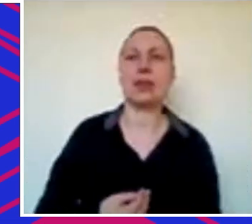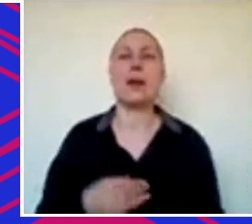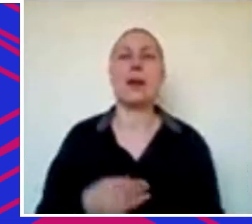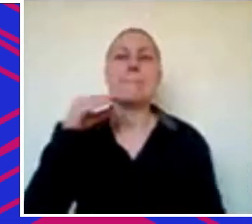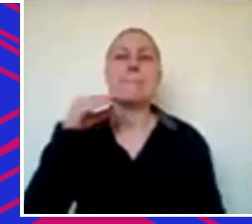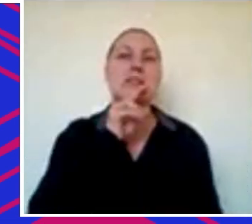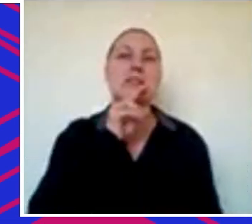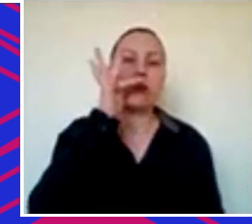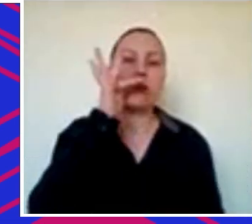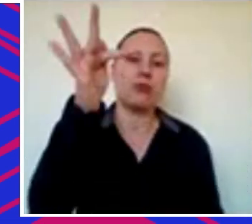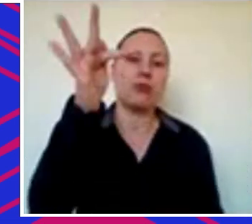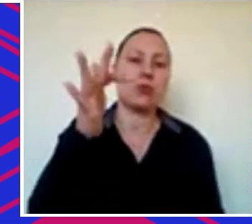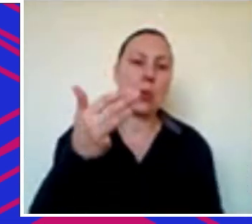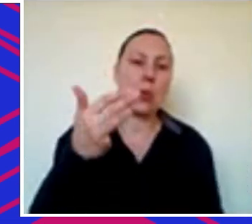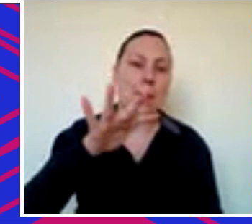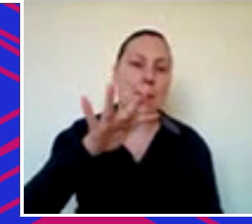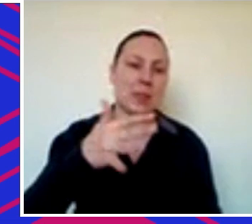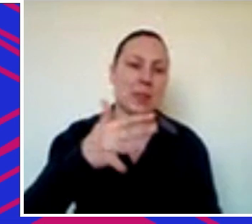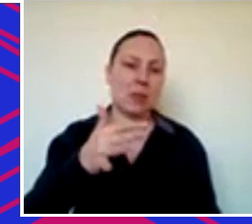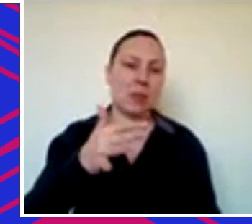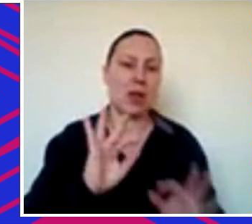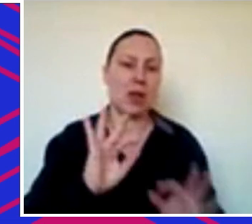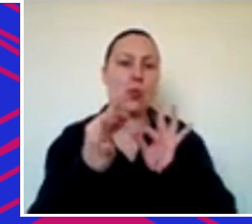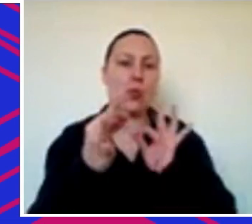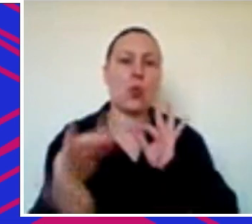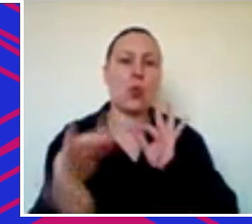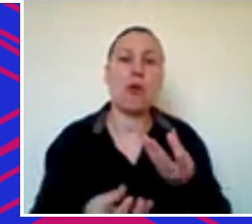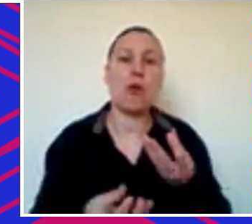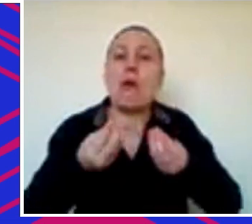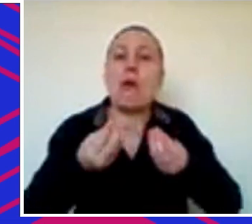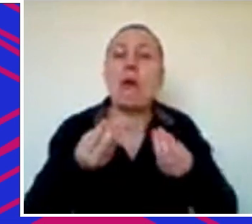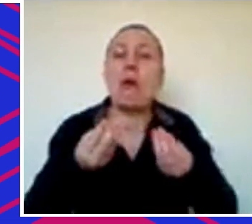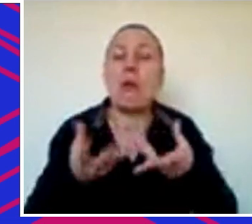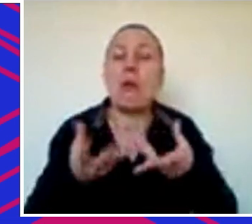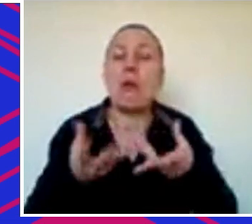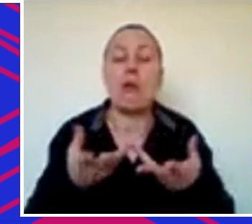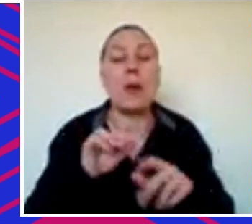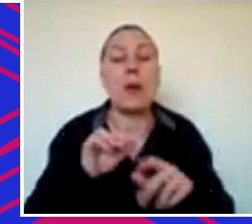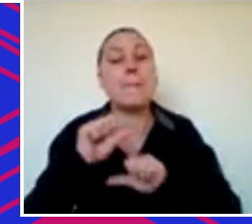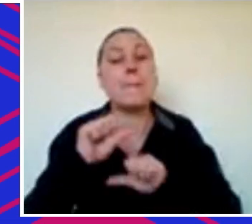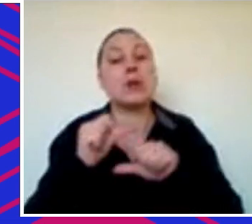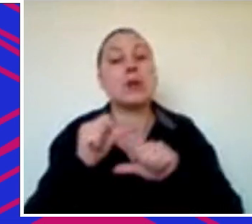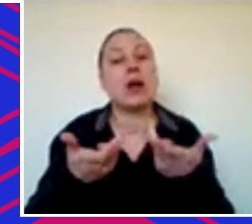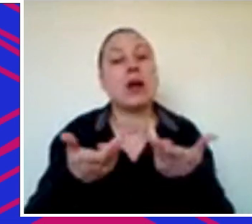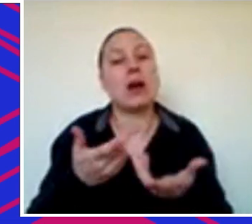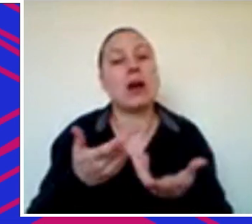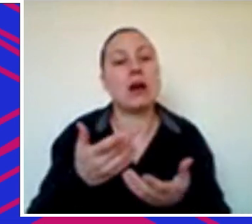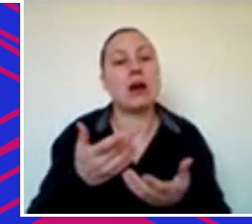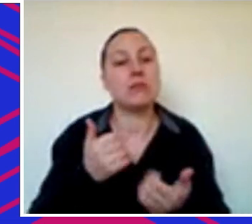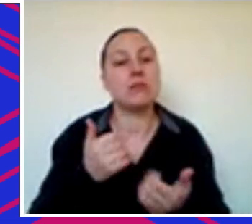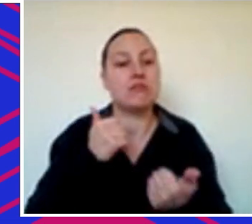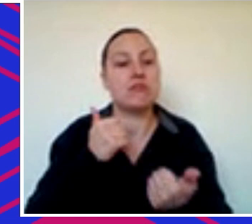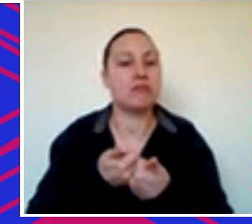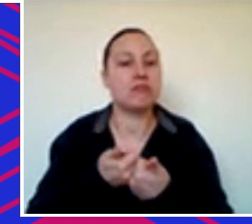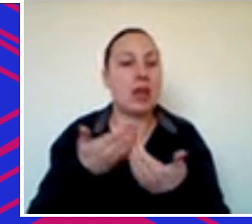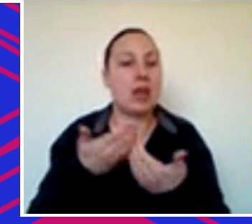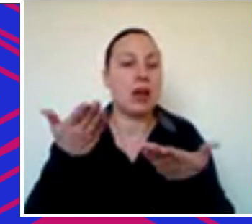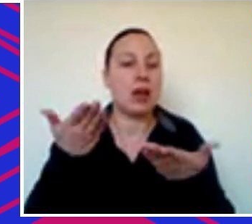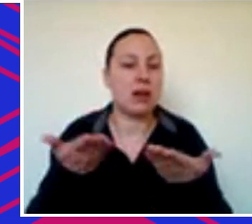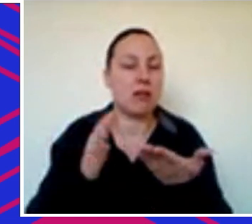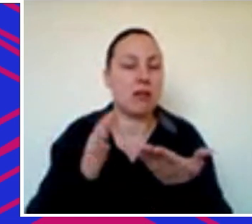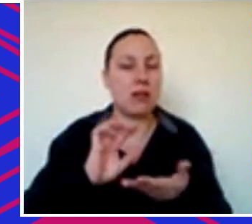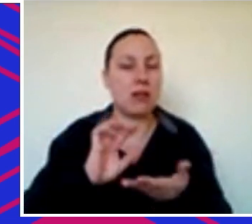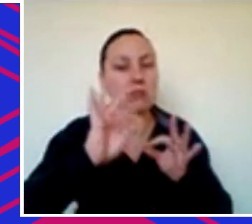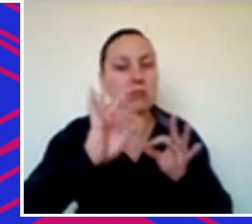prazo? Conta aí para a gente o que você vê de mudança de curto e longo prazo para o Venture Capital no